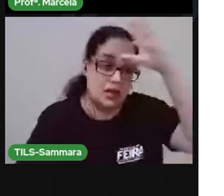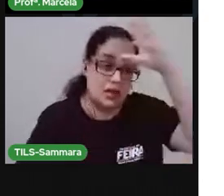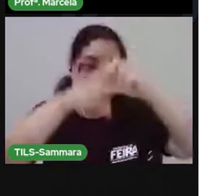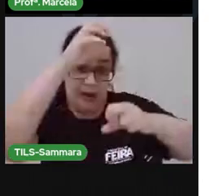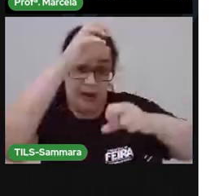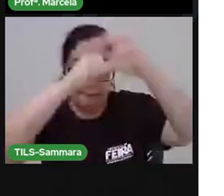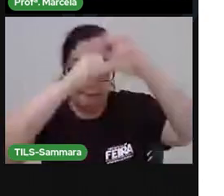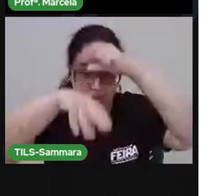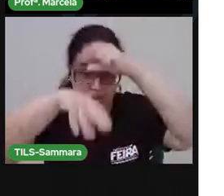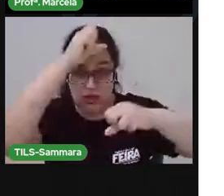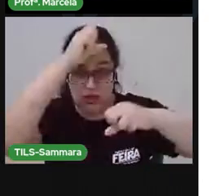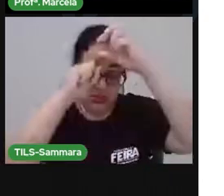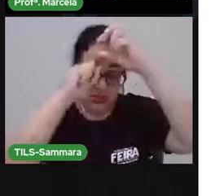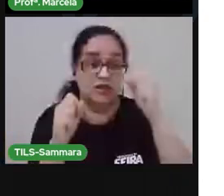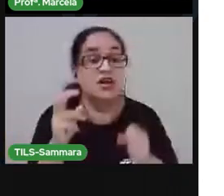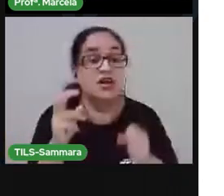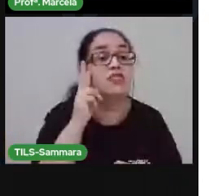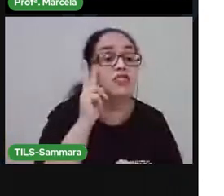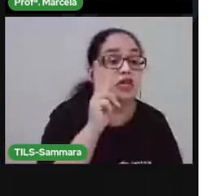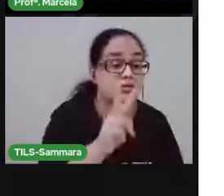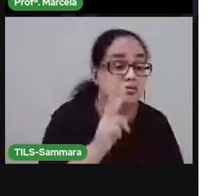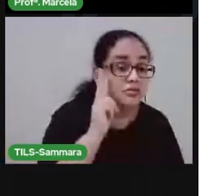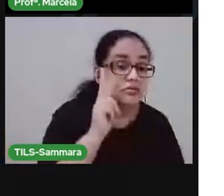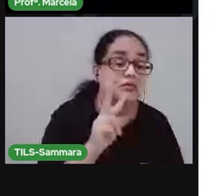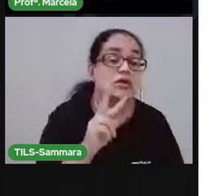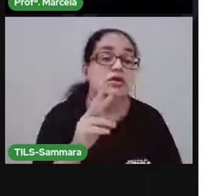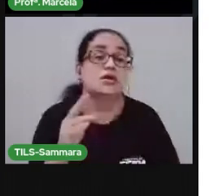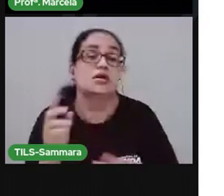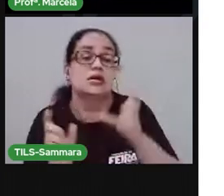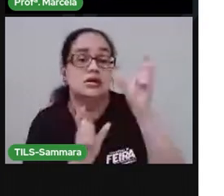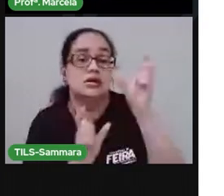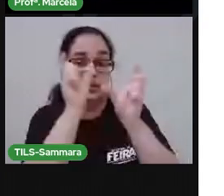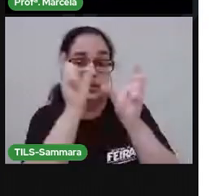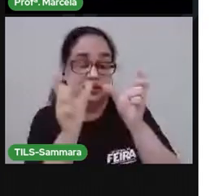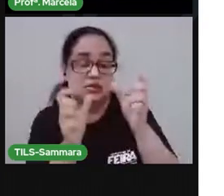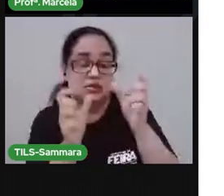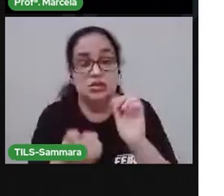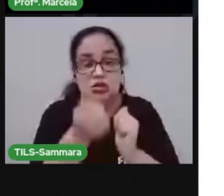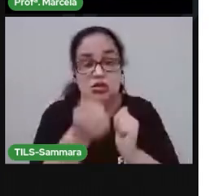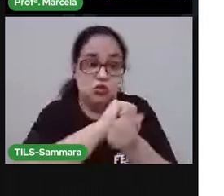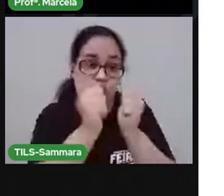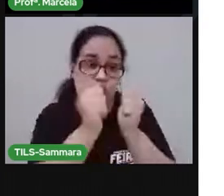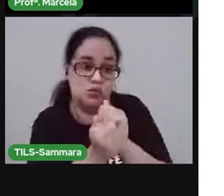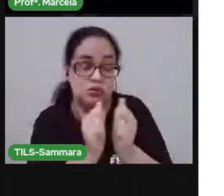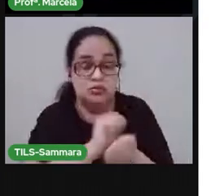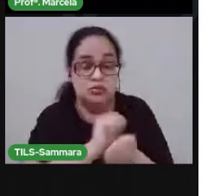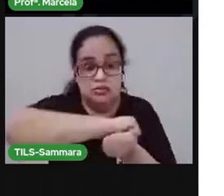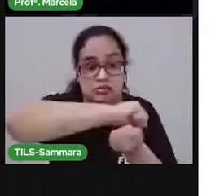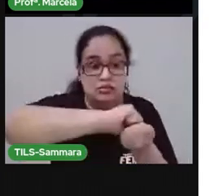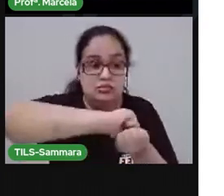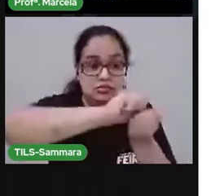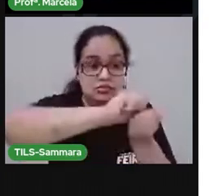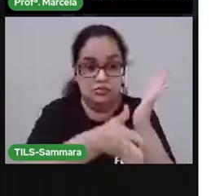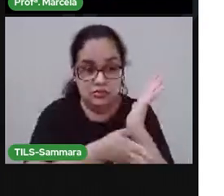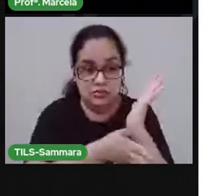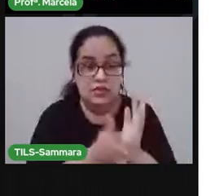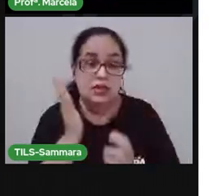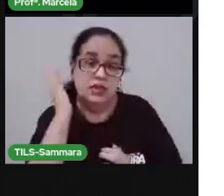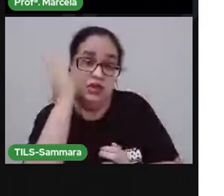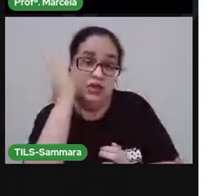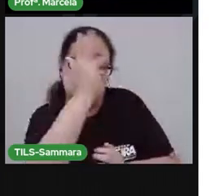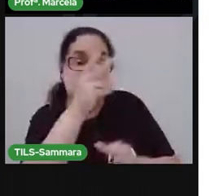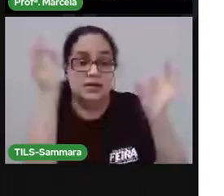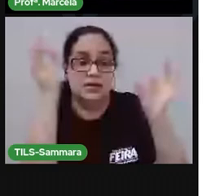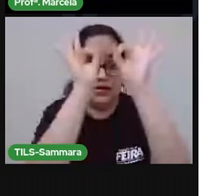a identificar algumas expressões artísticas que servem para embelezar as